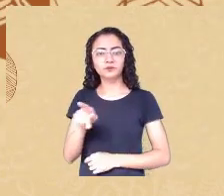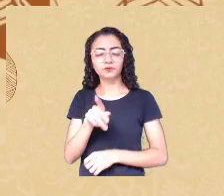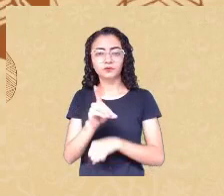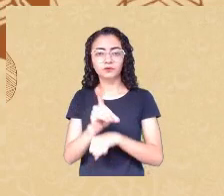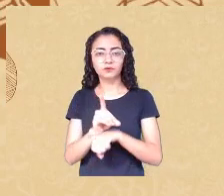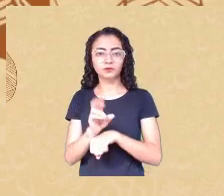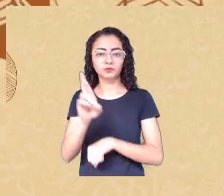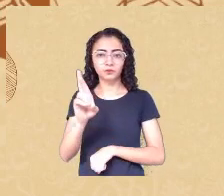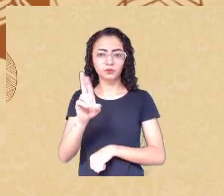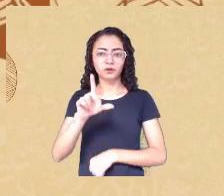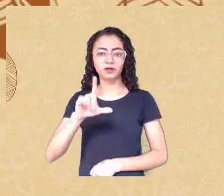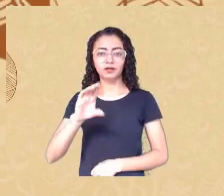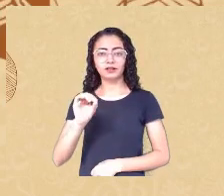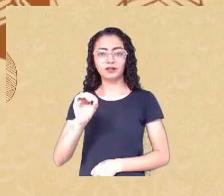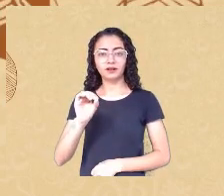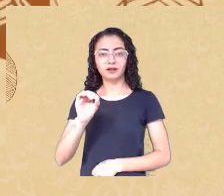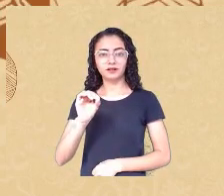Freire,